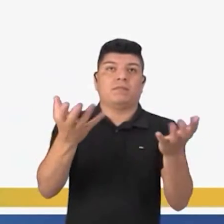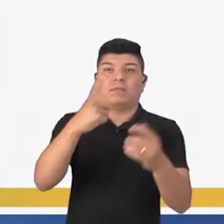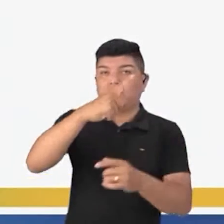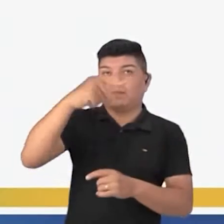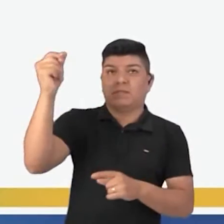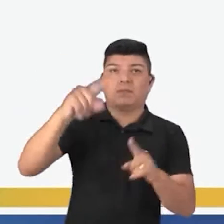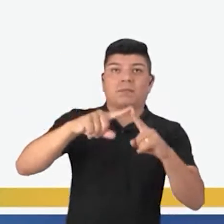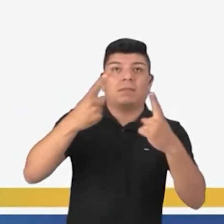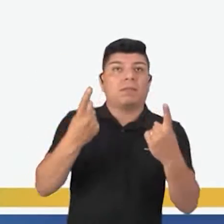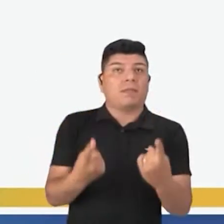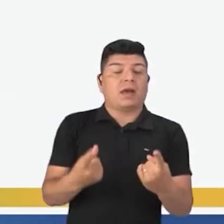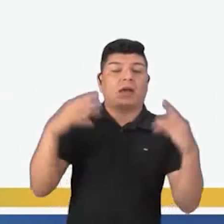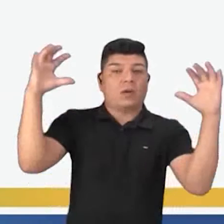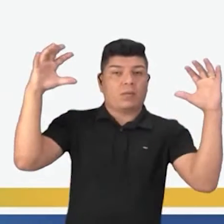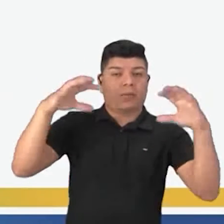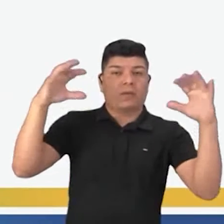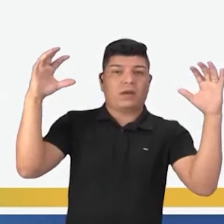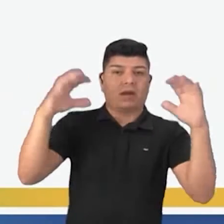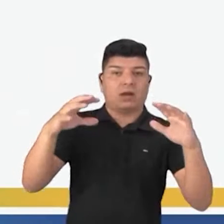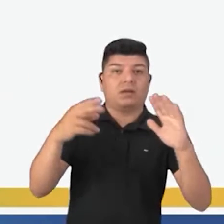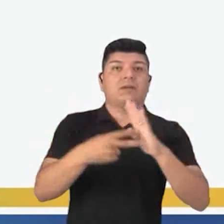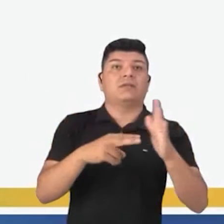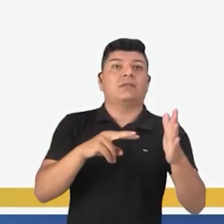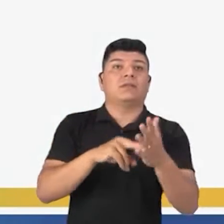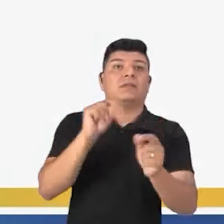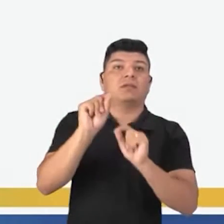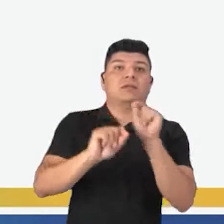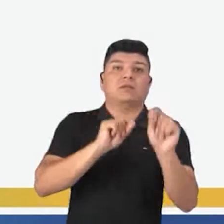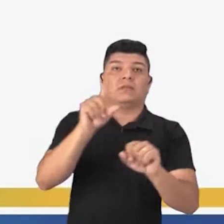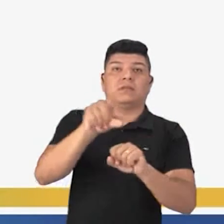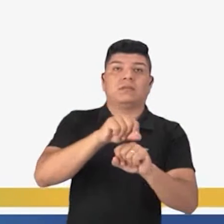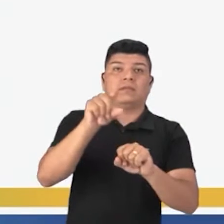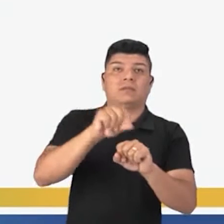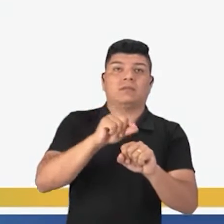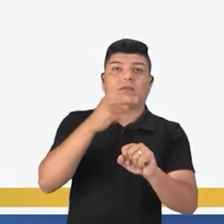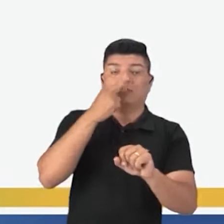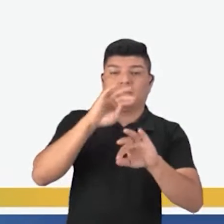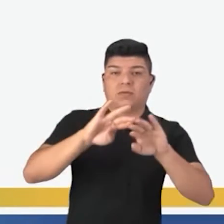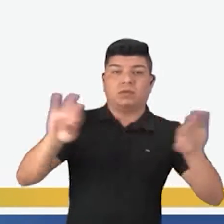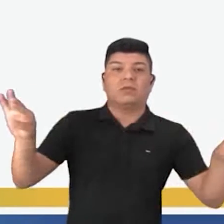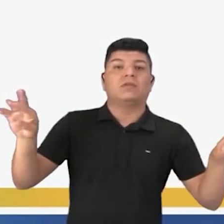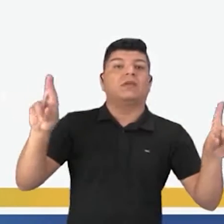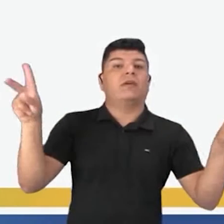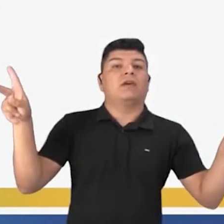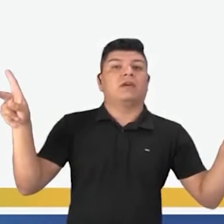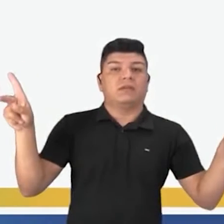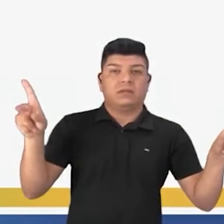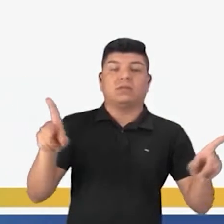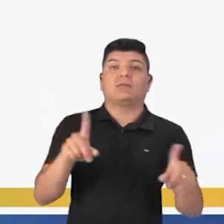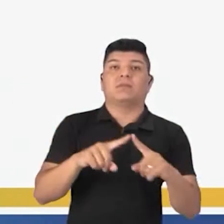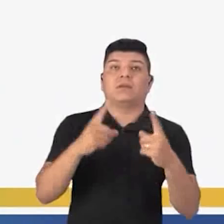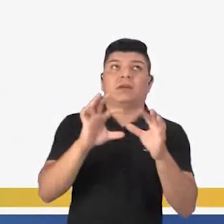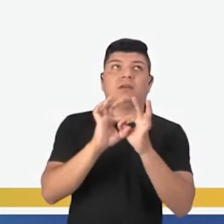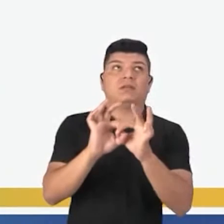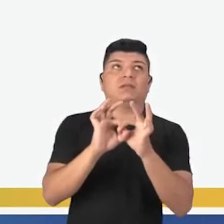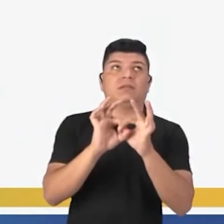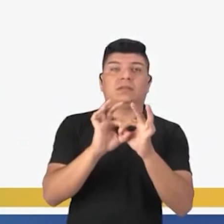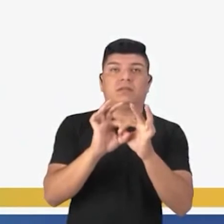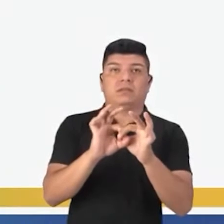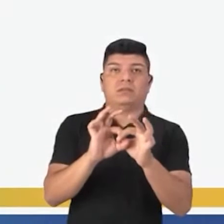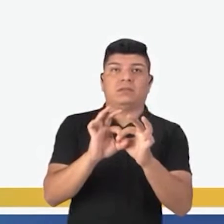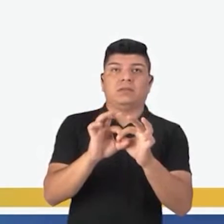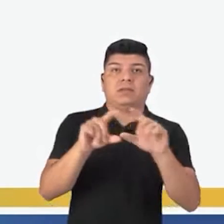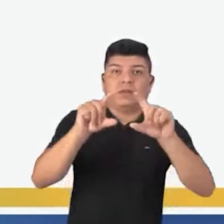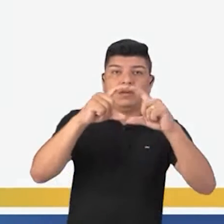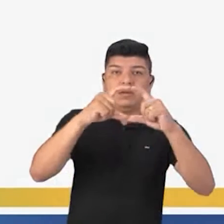sair, mas vai chover, é considerado um operador argumentativo de oposição. Pois liga a oração